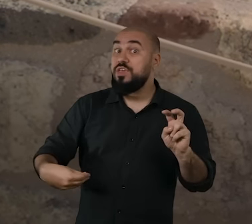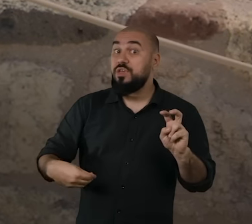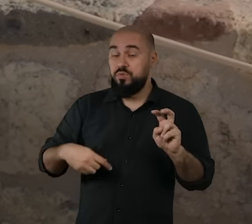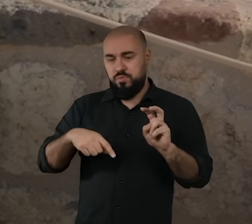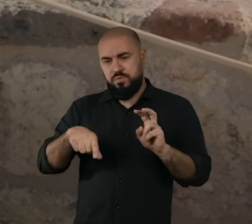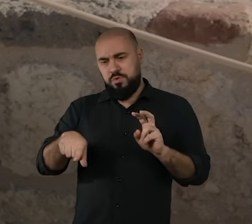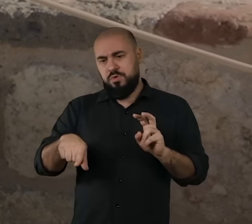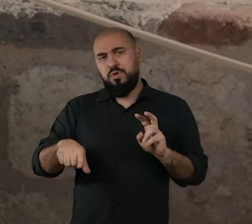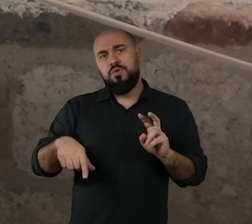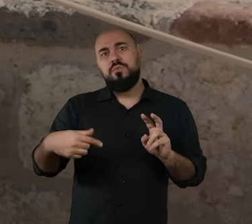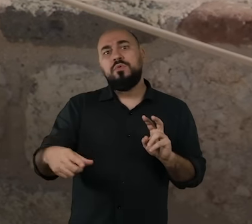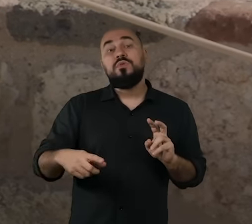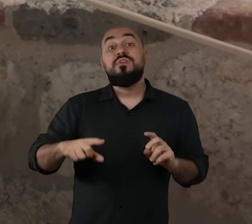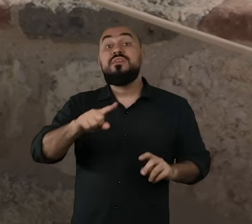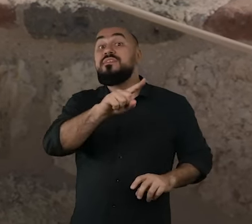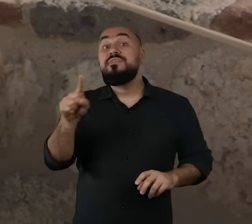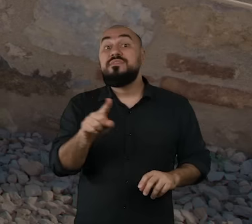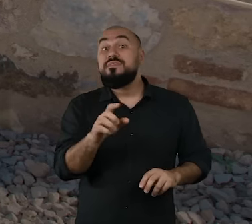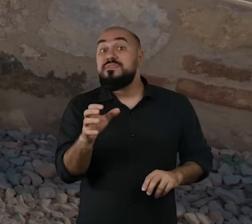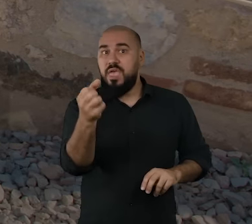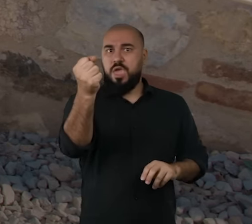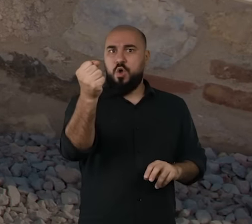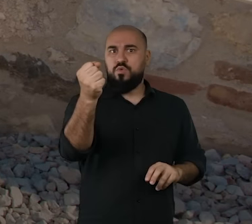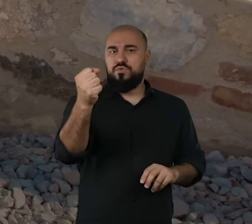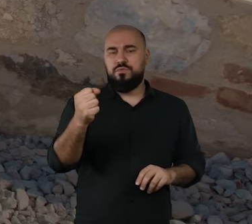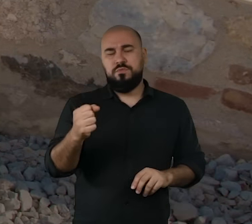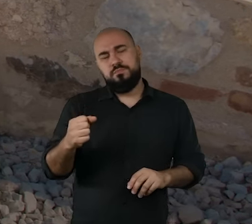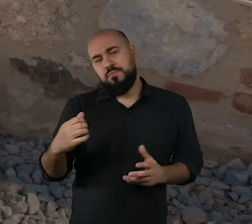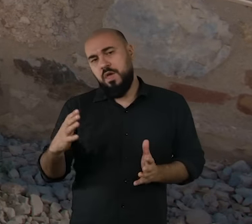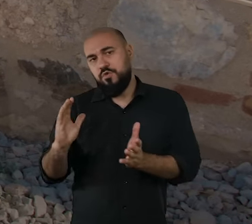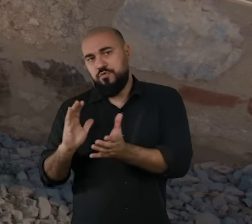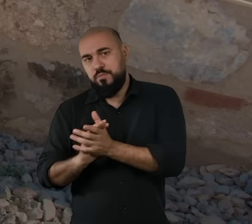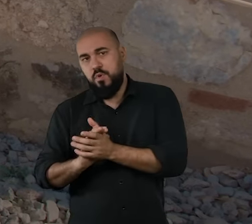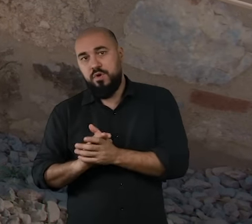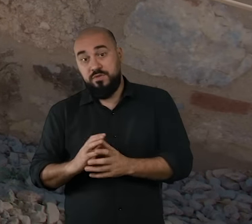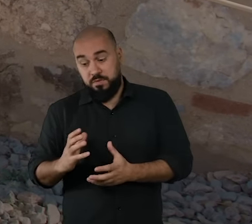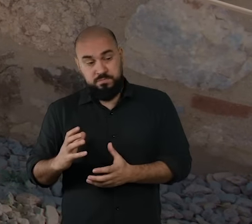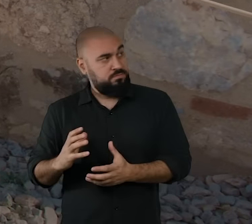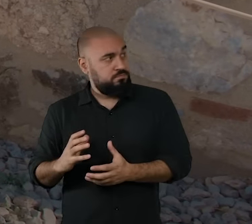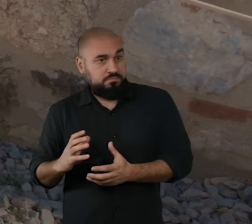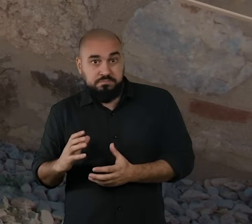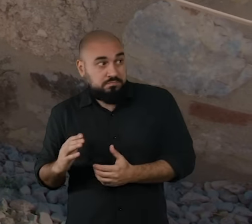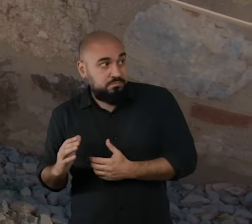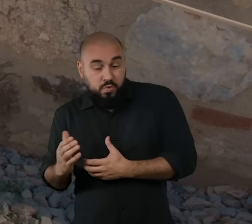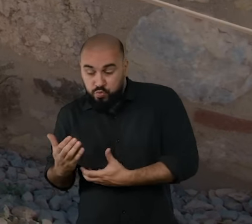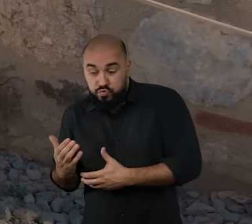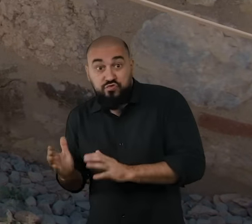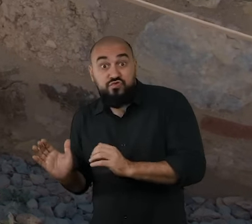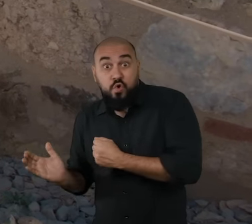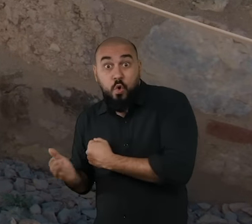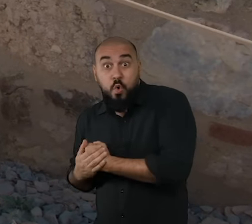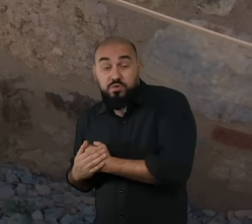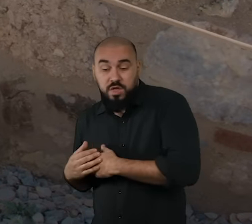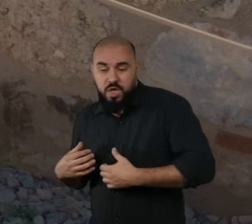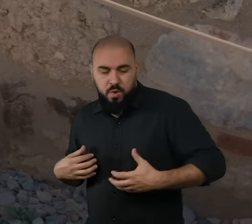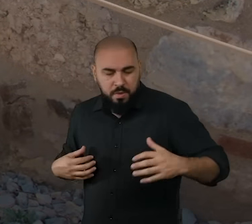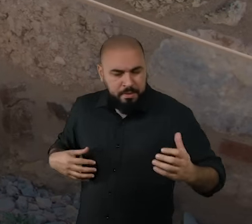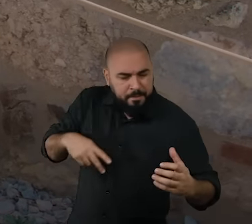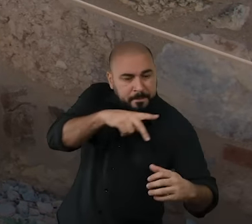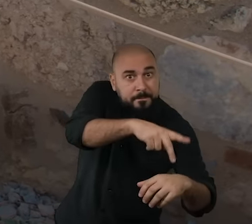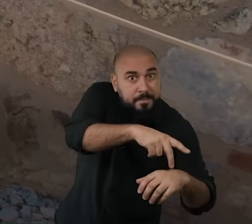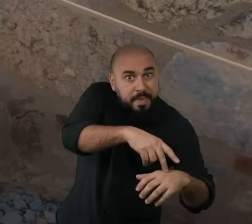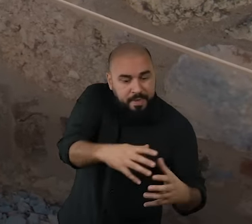Mas quando nasceu Zeus, a esposa de Cronos, deu pra ele uma pedra. Ele engoliu a pedra, estava